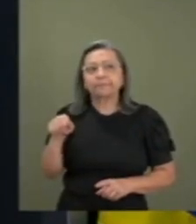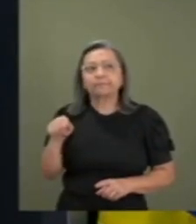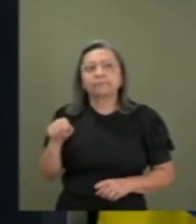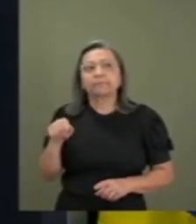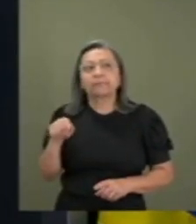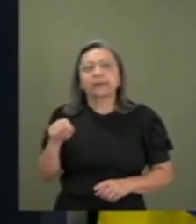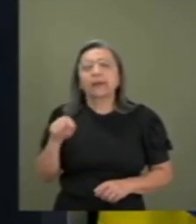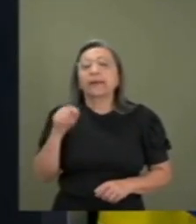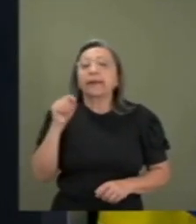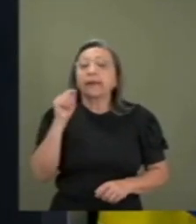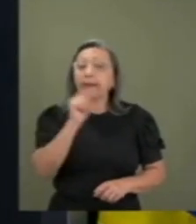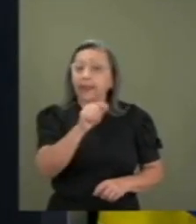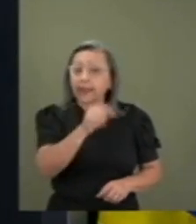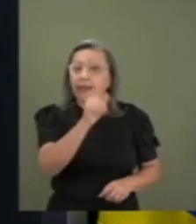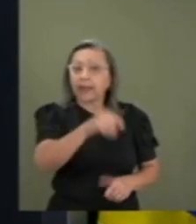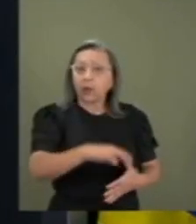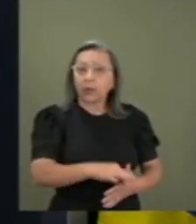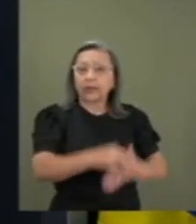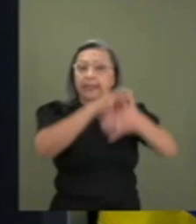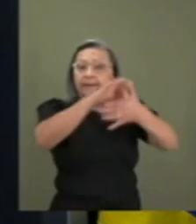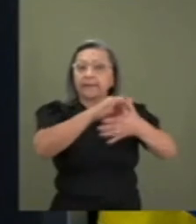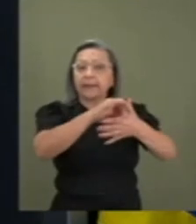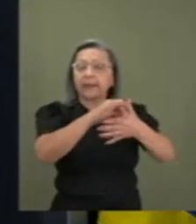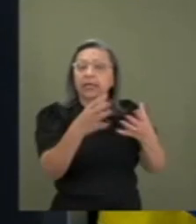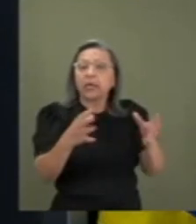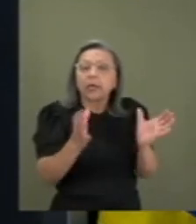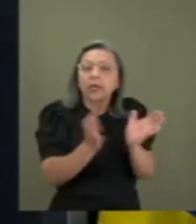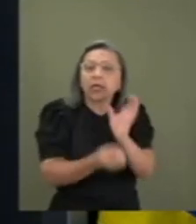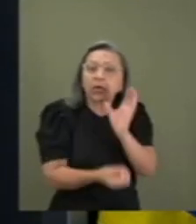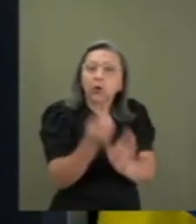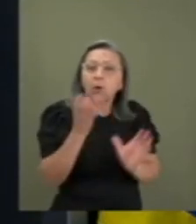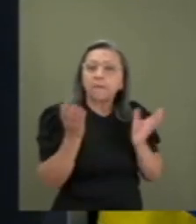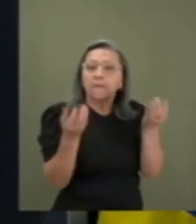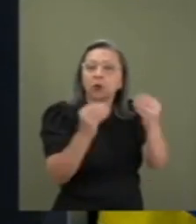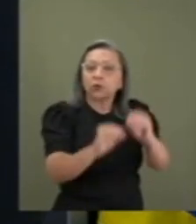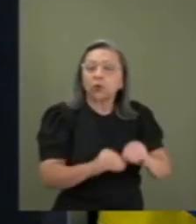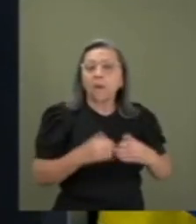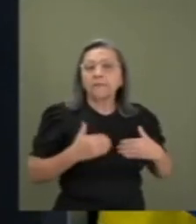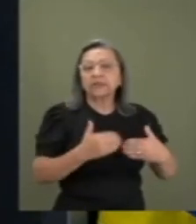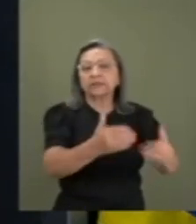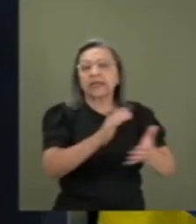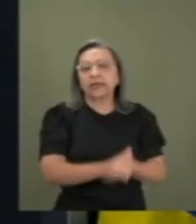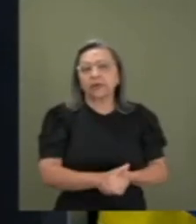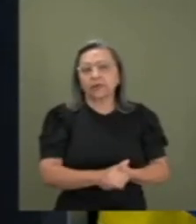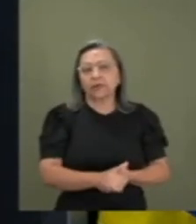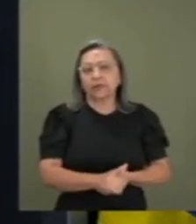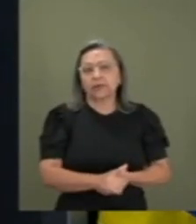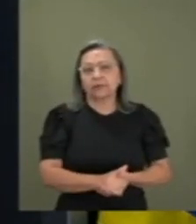Minister, que são aqueles ministérios espelhos para fiscalizar o governo federal.